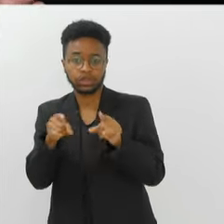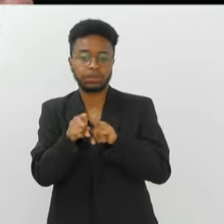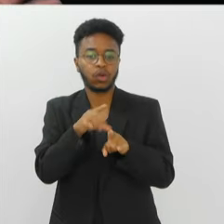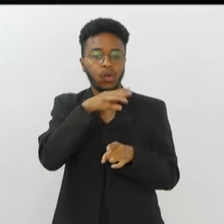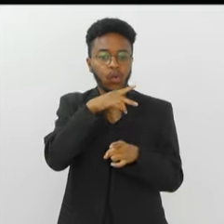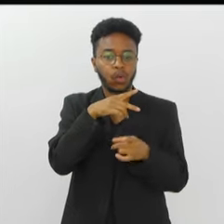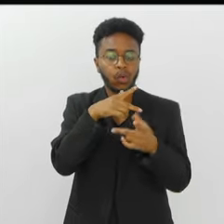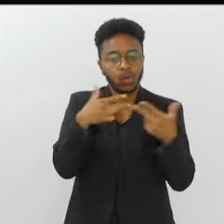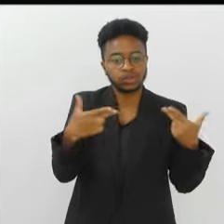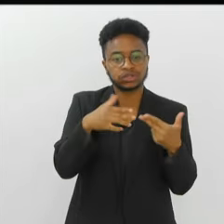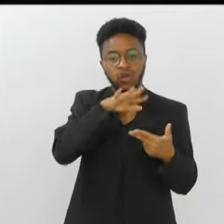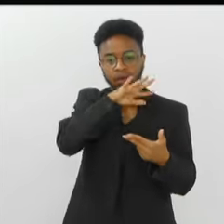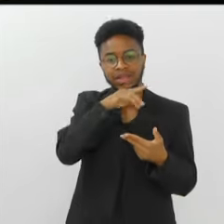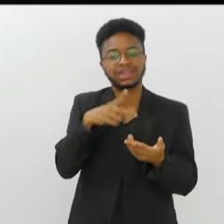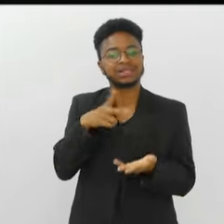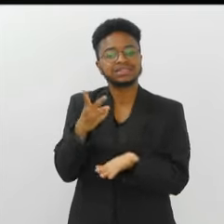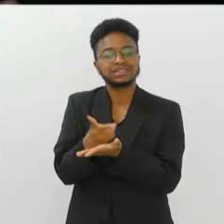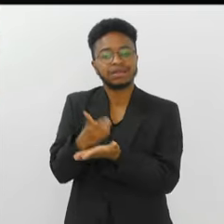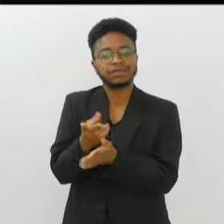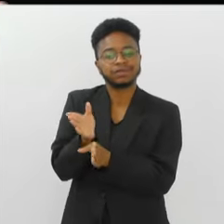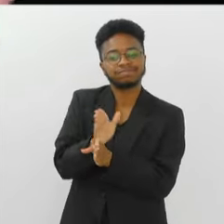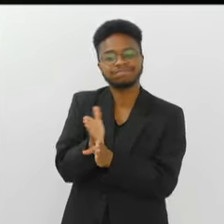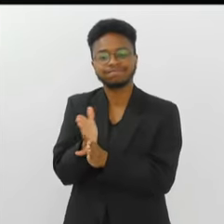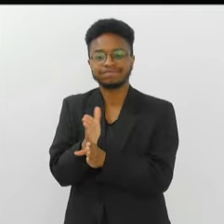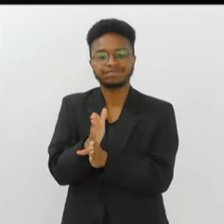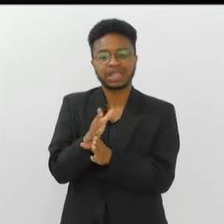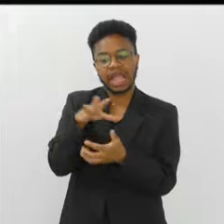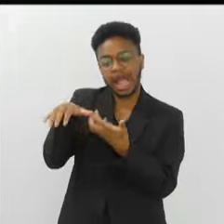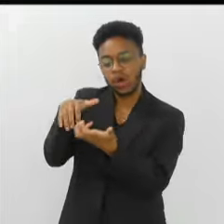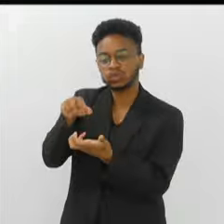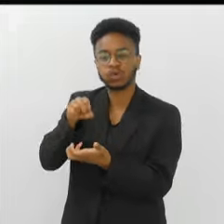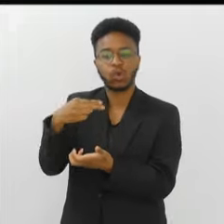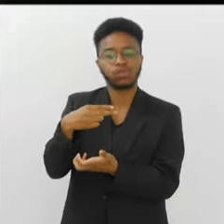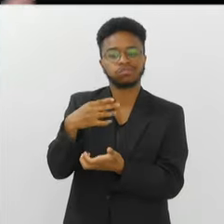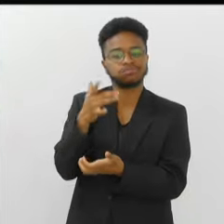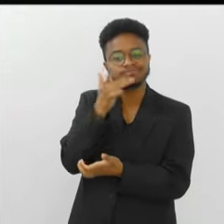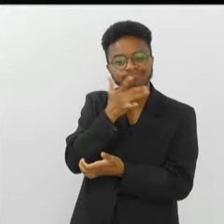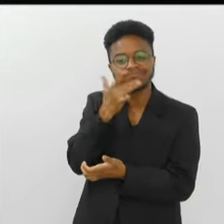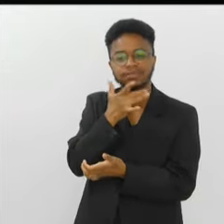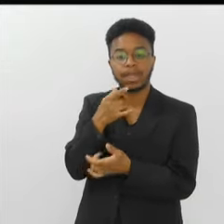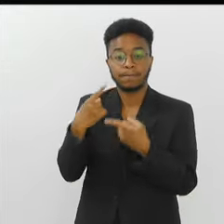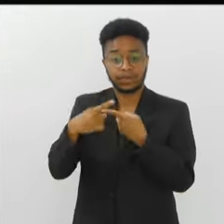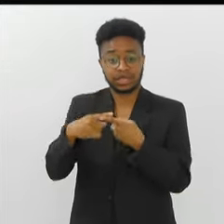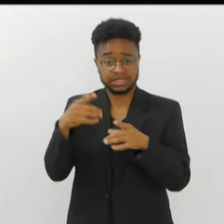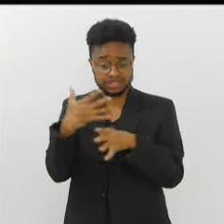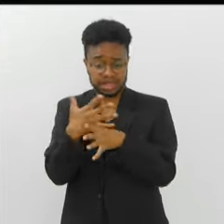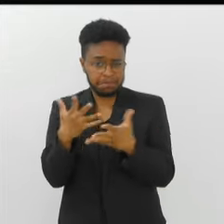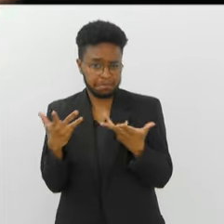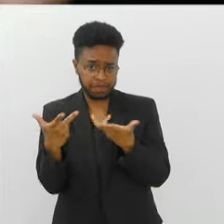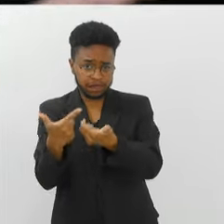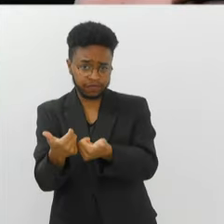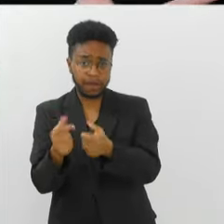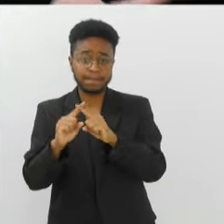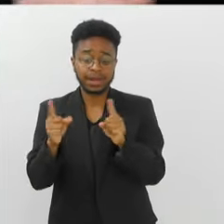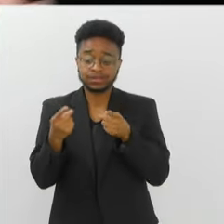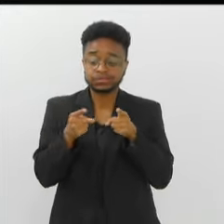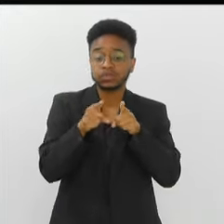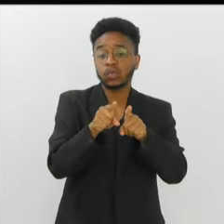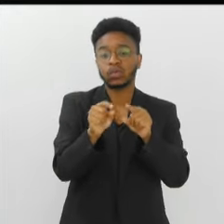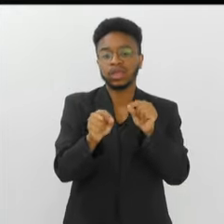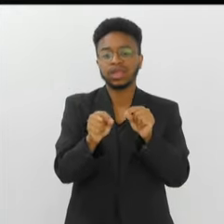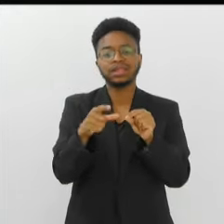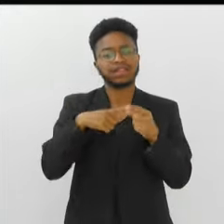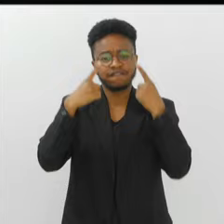desgraças. Ele está sempre ali no limite entre o caos e a delícia de ser quem é. Viver nessa cidade chamada de maravilhosa,